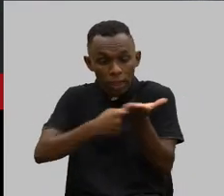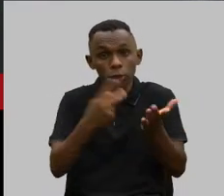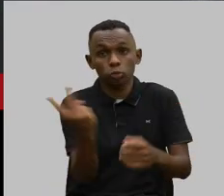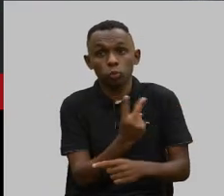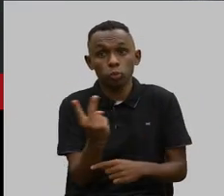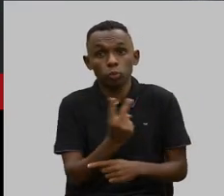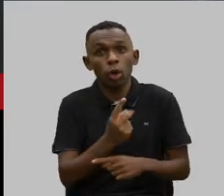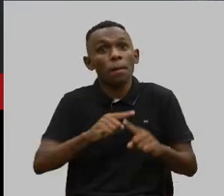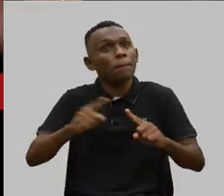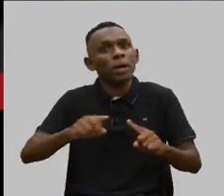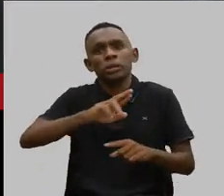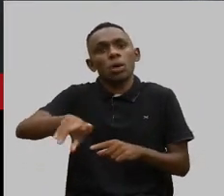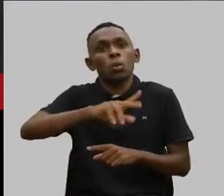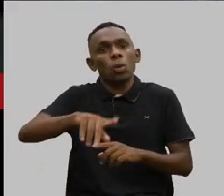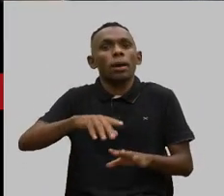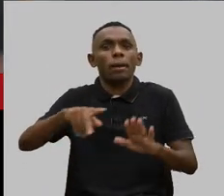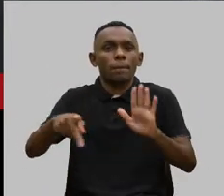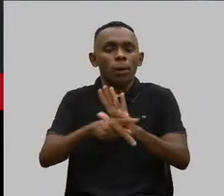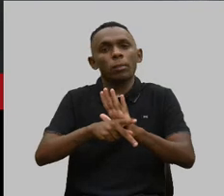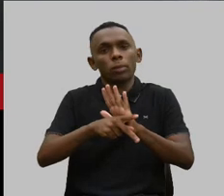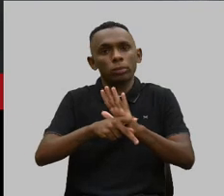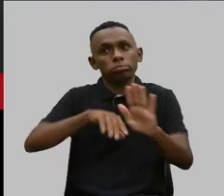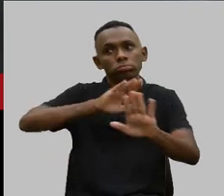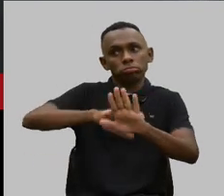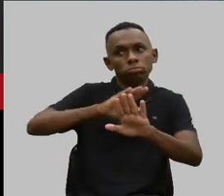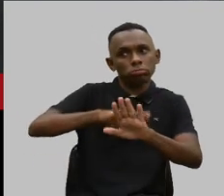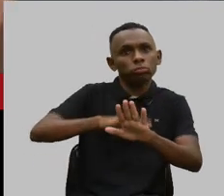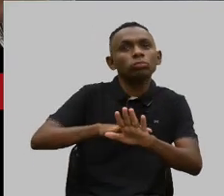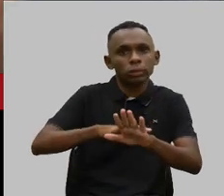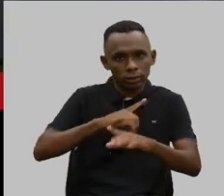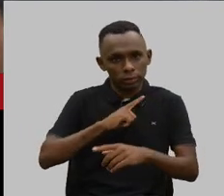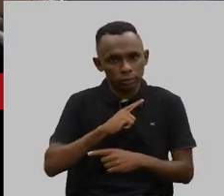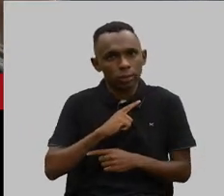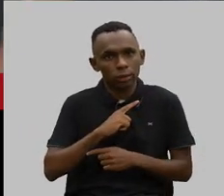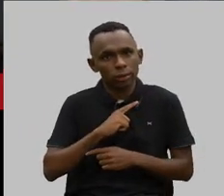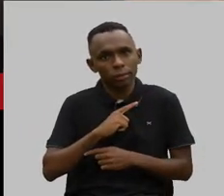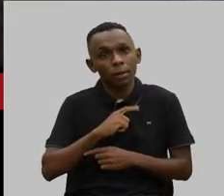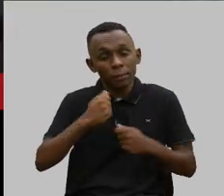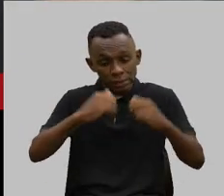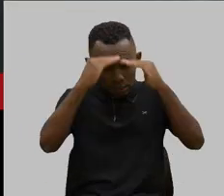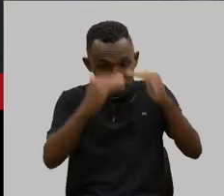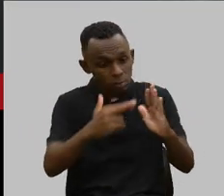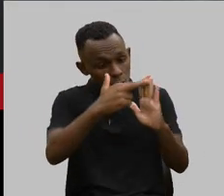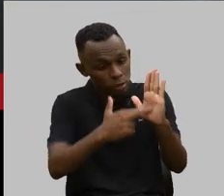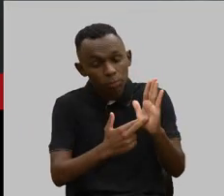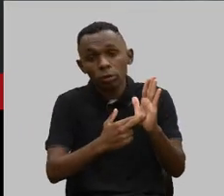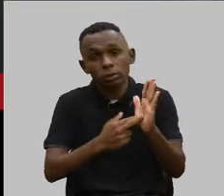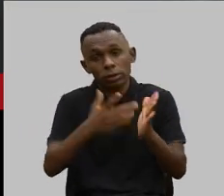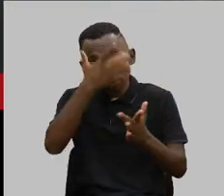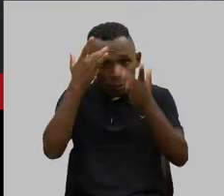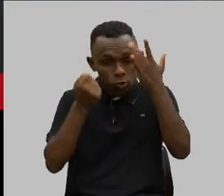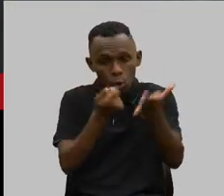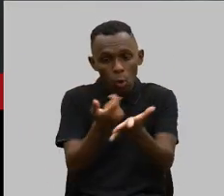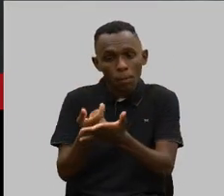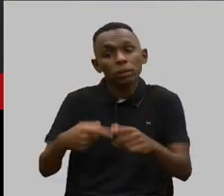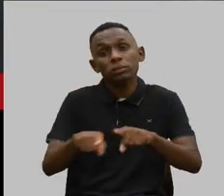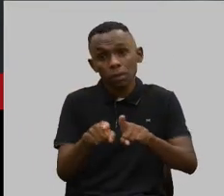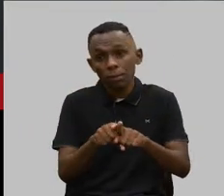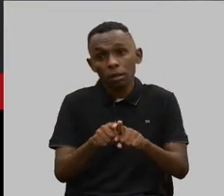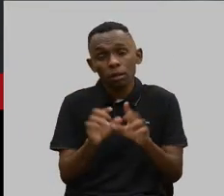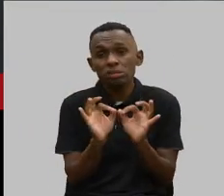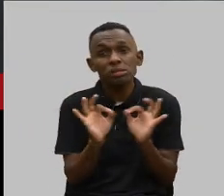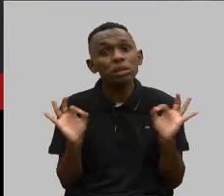ele não seja contrário a disposições outras, como, por exemplo, o Código de Defesa do Consumidor. É simples essa